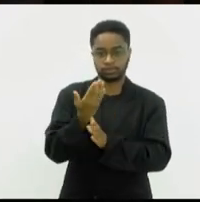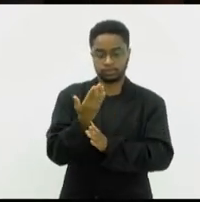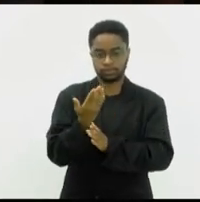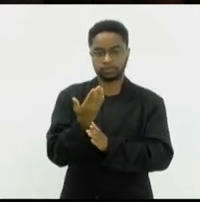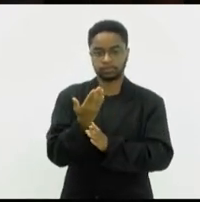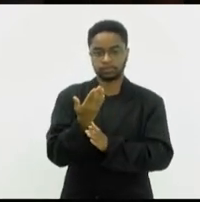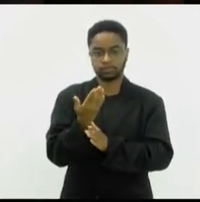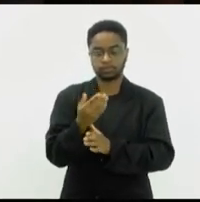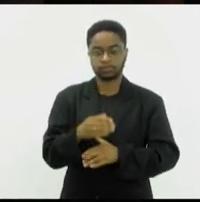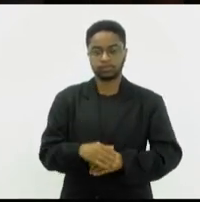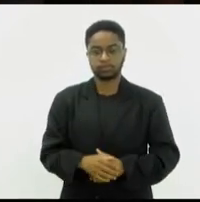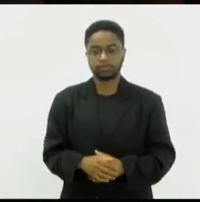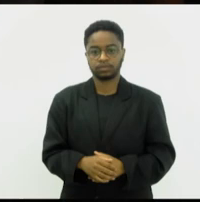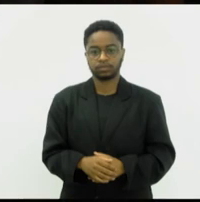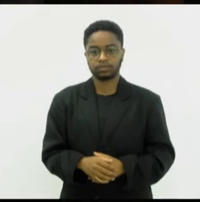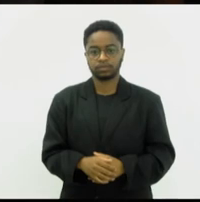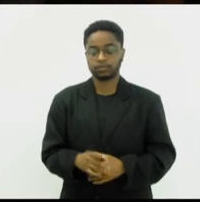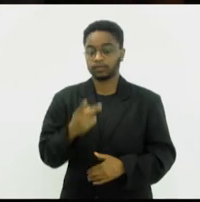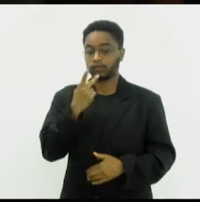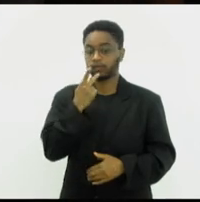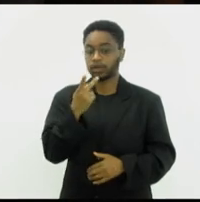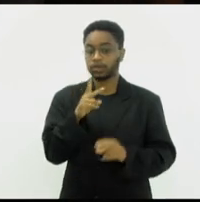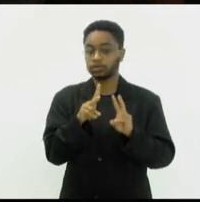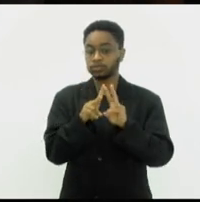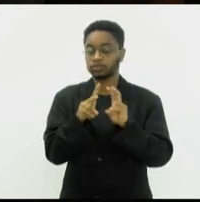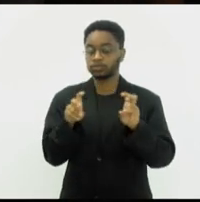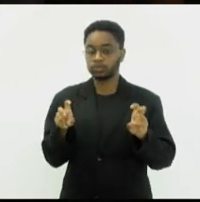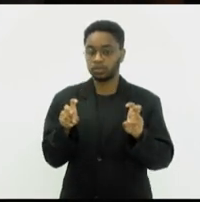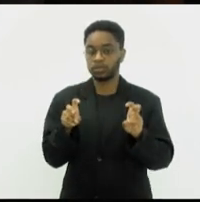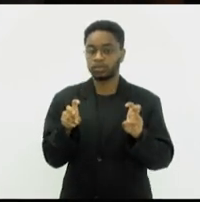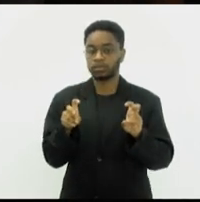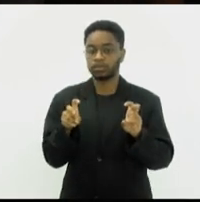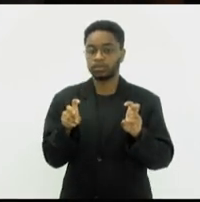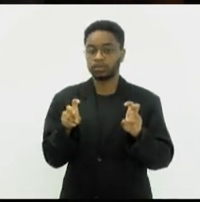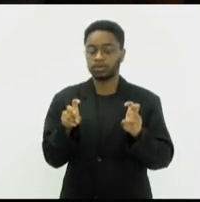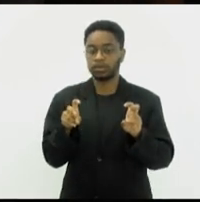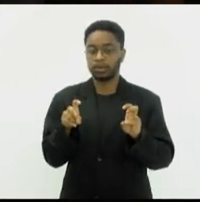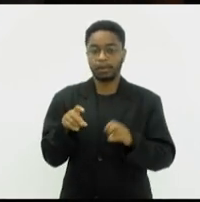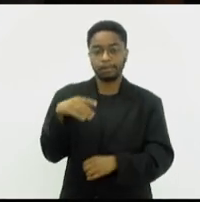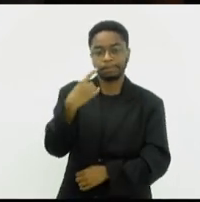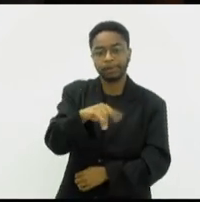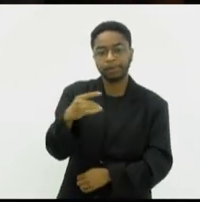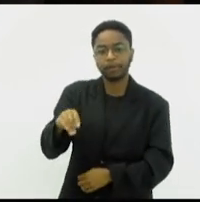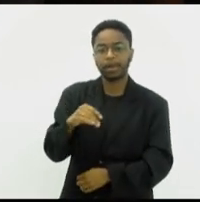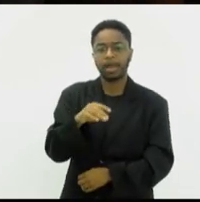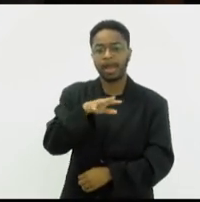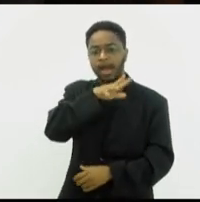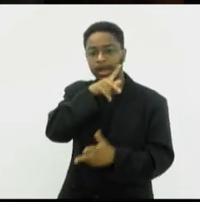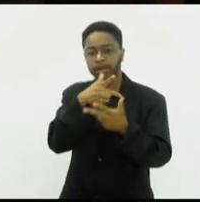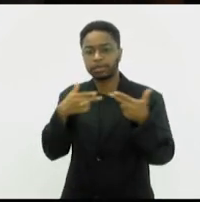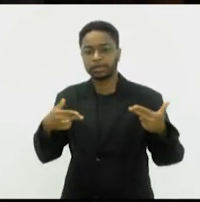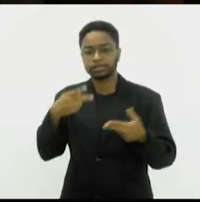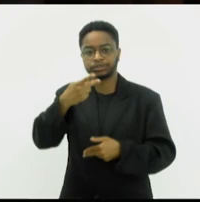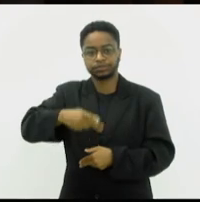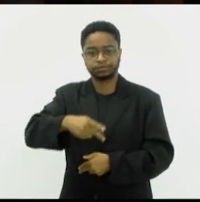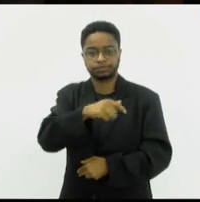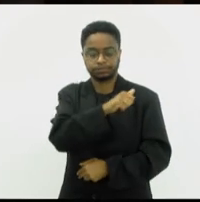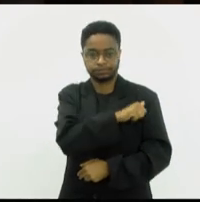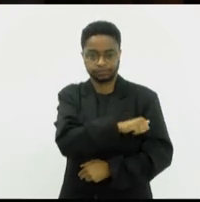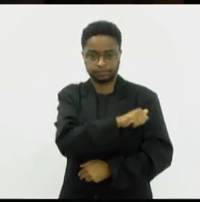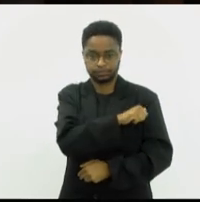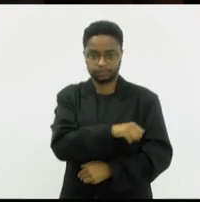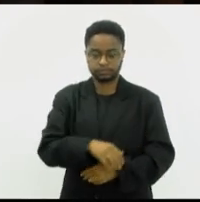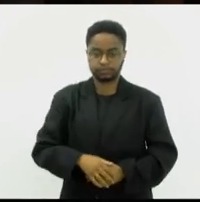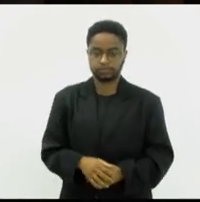trata sobre os maltratos dos animais do nosso Estado. Projeto de lei esse,